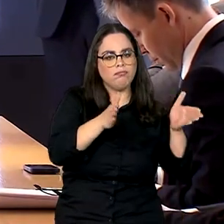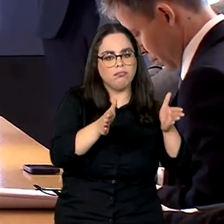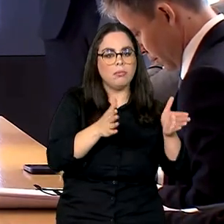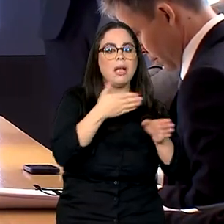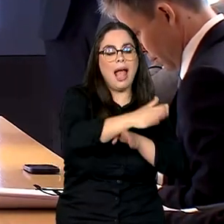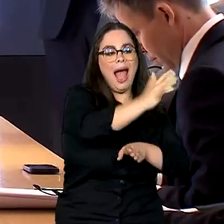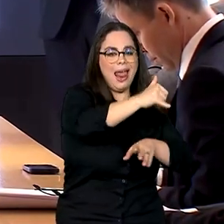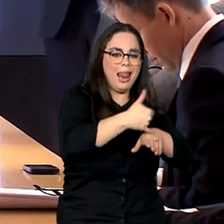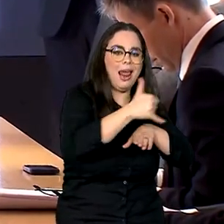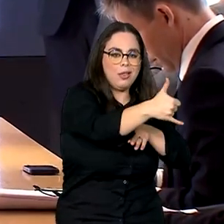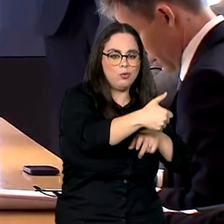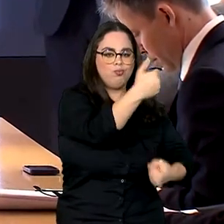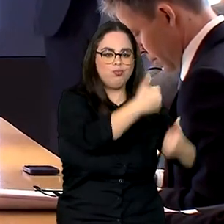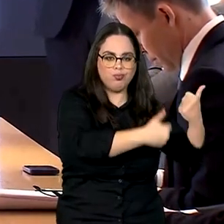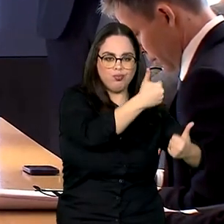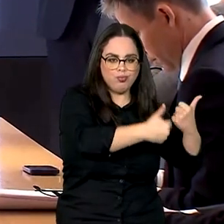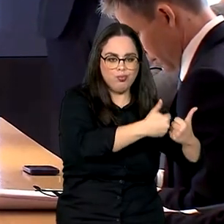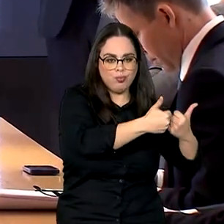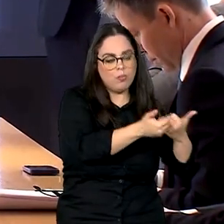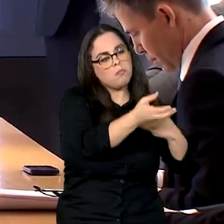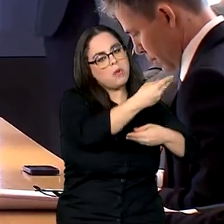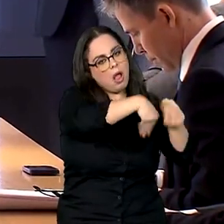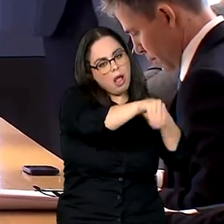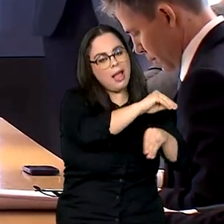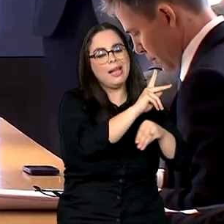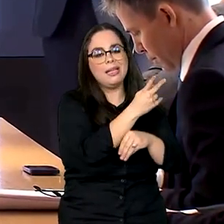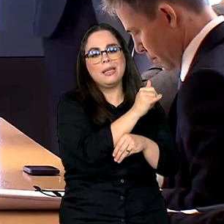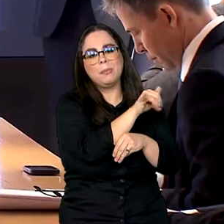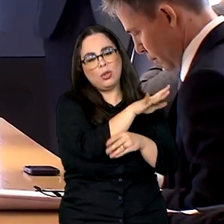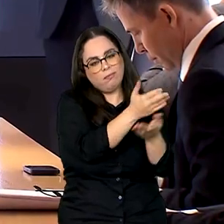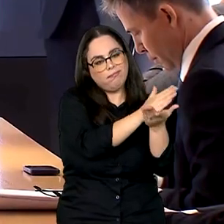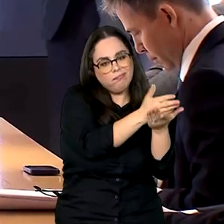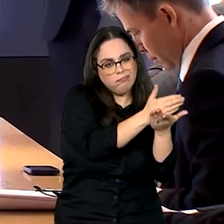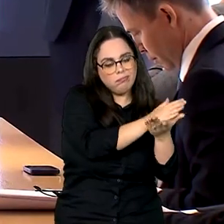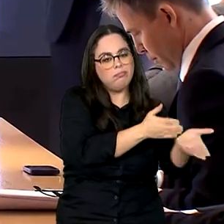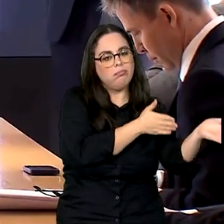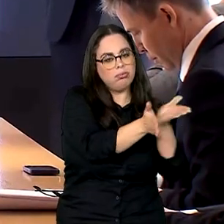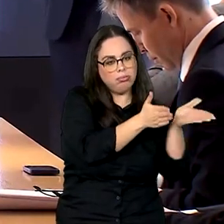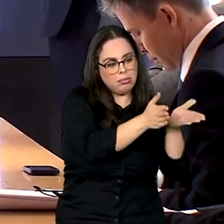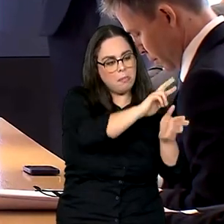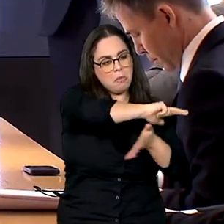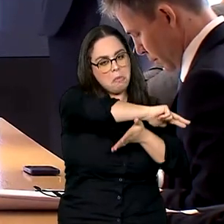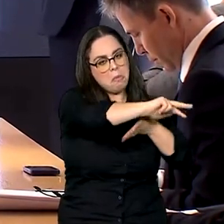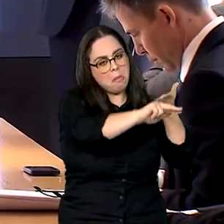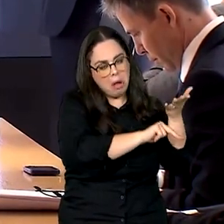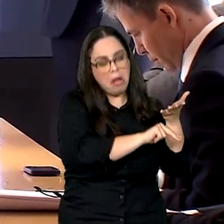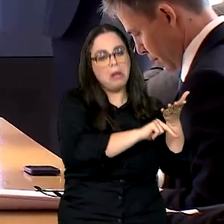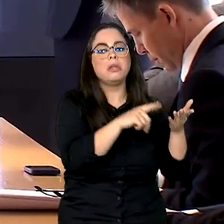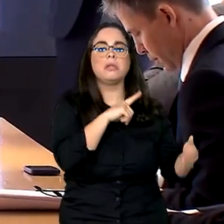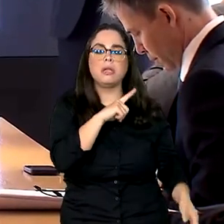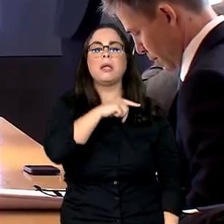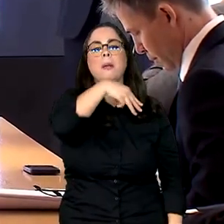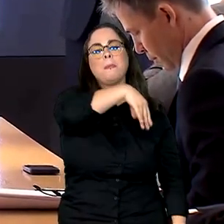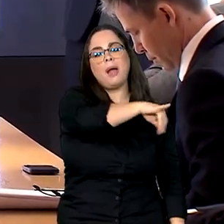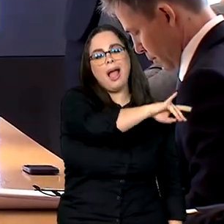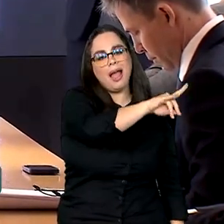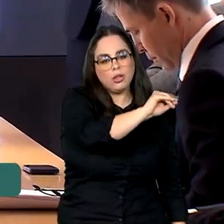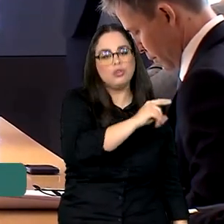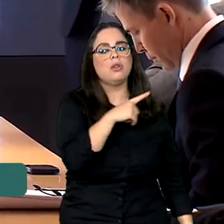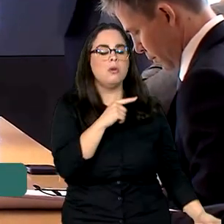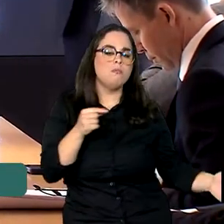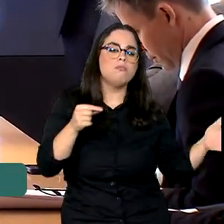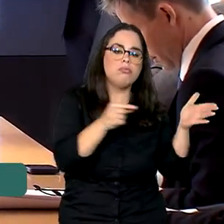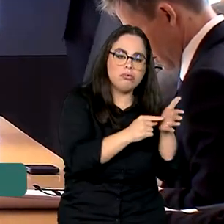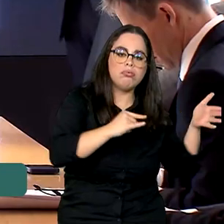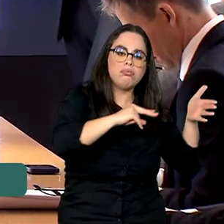elétricos e híbridos, considerando as diversas tecnologias de híbridos, que é o mild, o plug-in, o